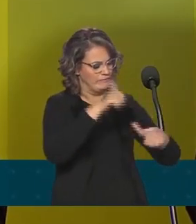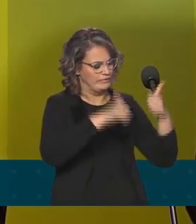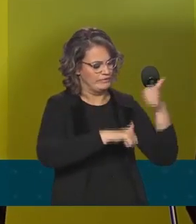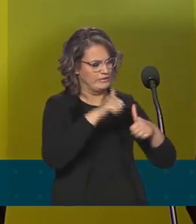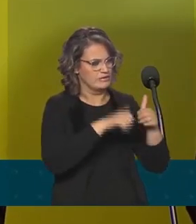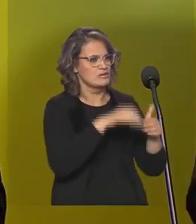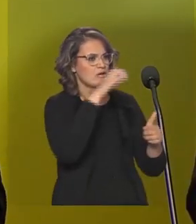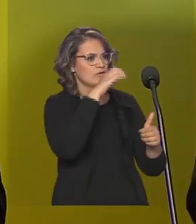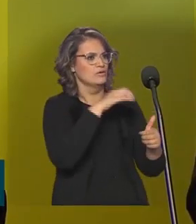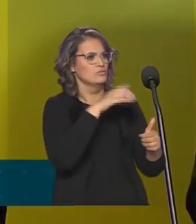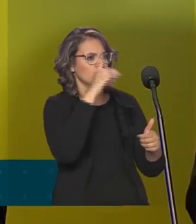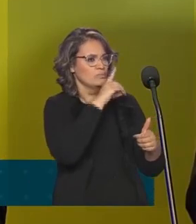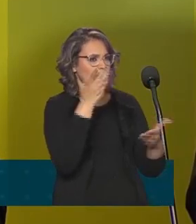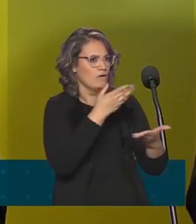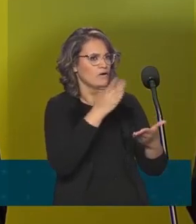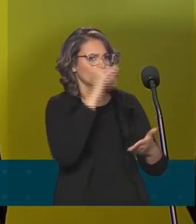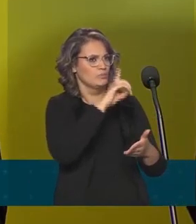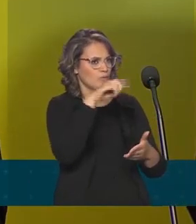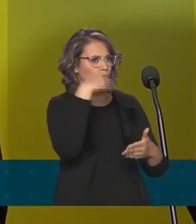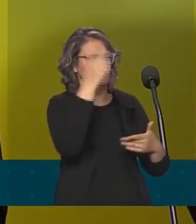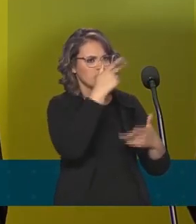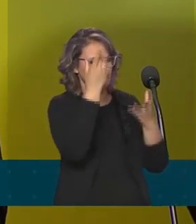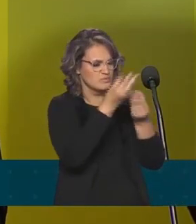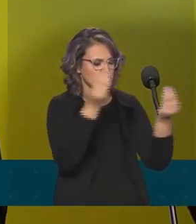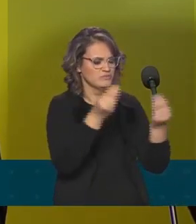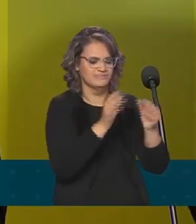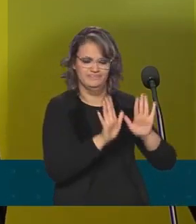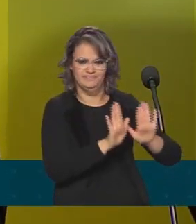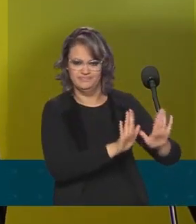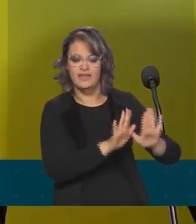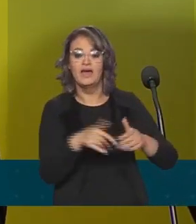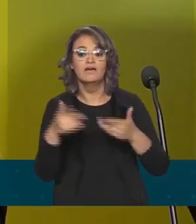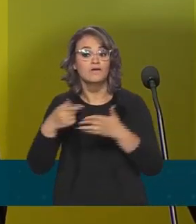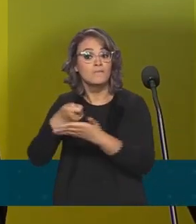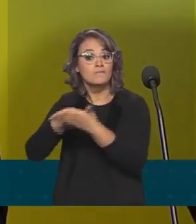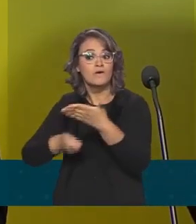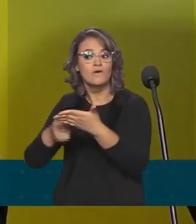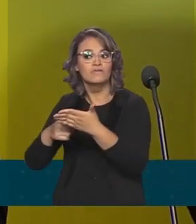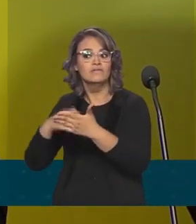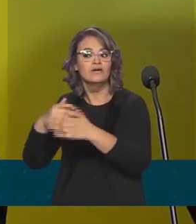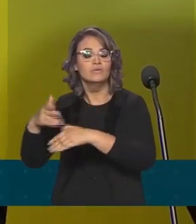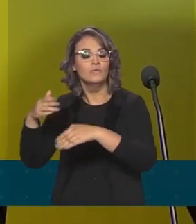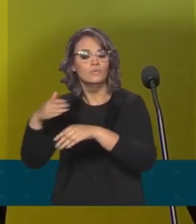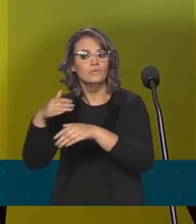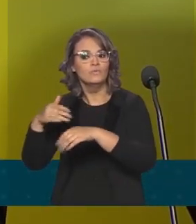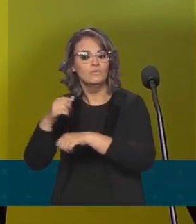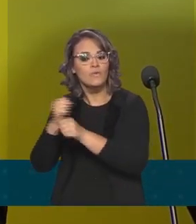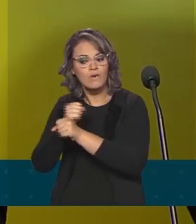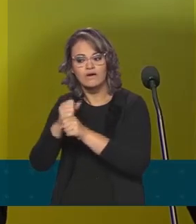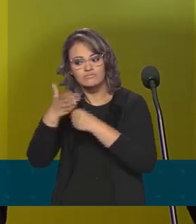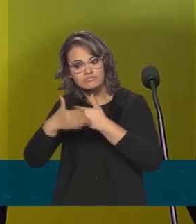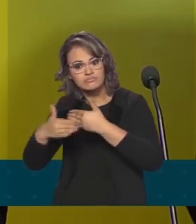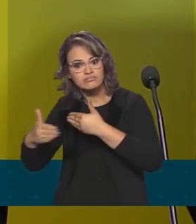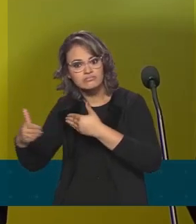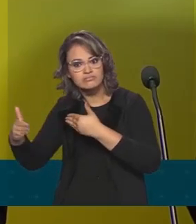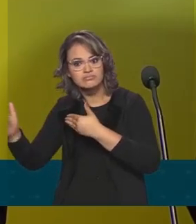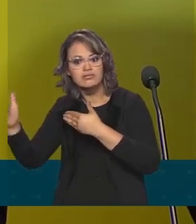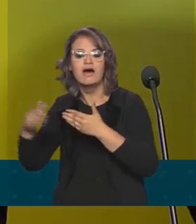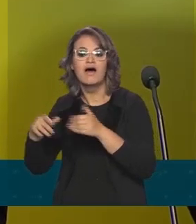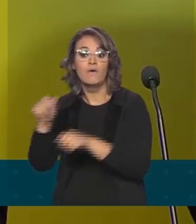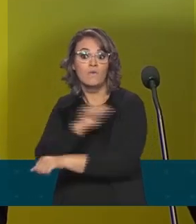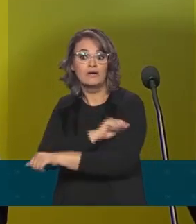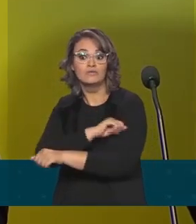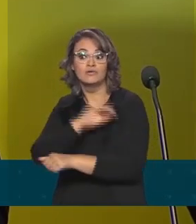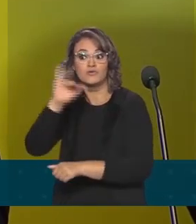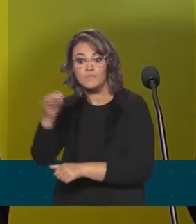dois finais de semana para milhões de pessoas e passar a ter várias provas ao longo do ano, em que o aluno pode até ter mais uma oportunidade